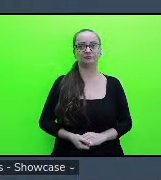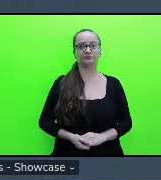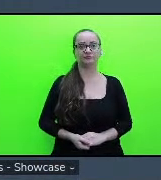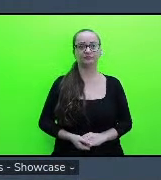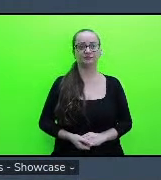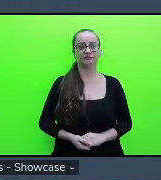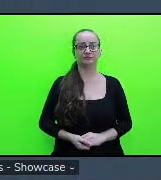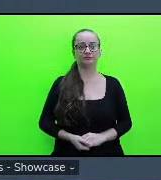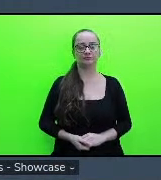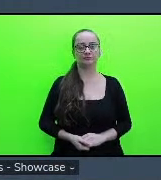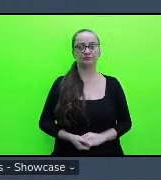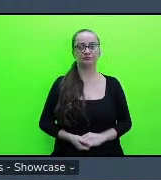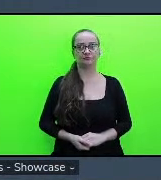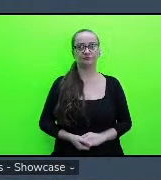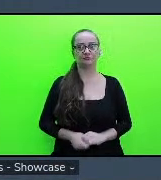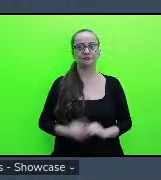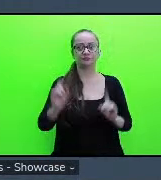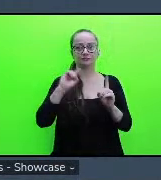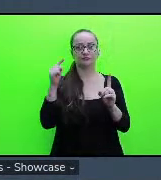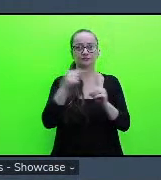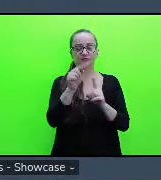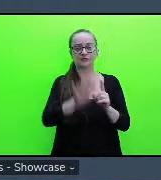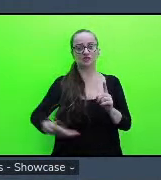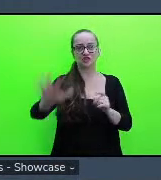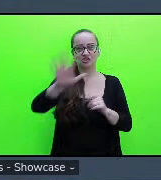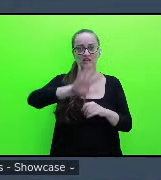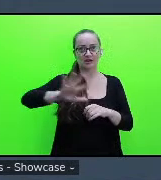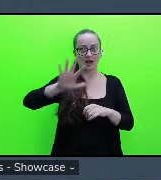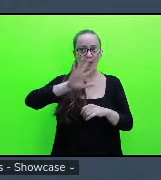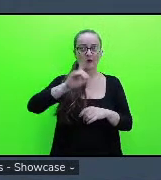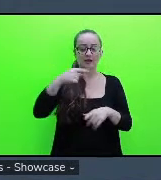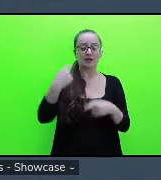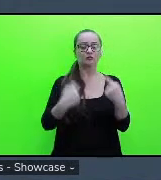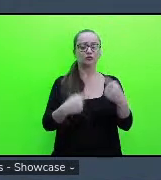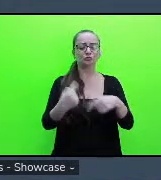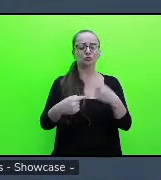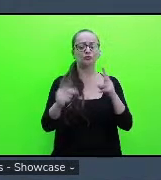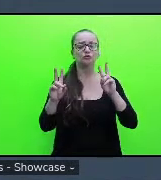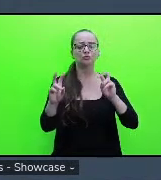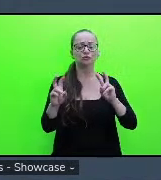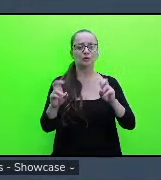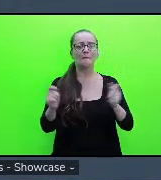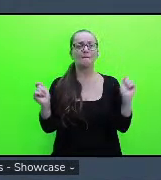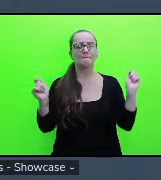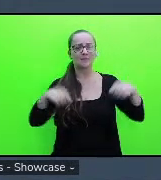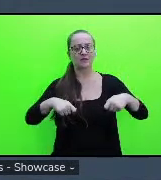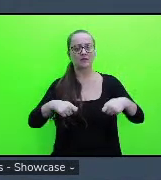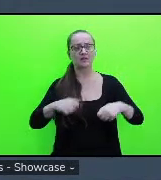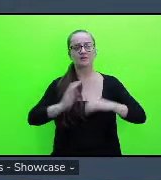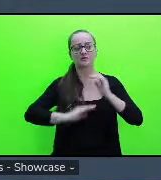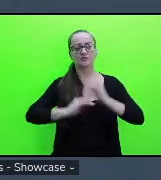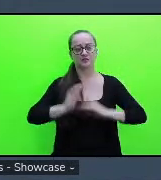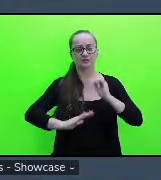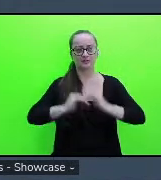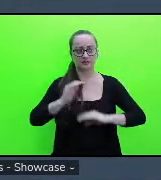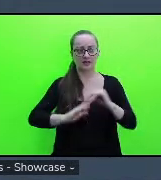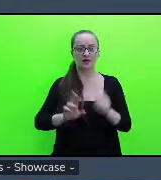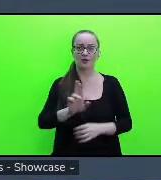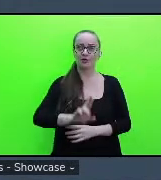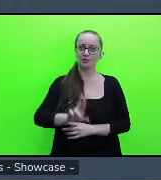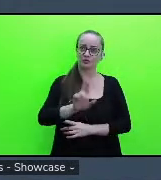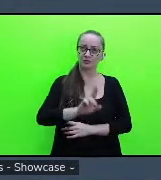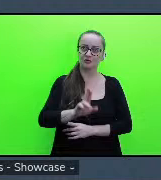o objetivo geral foi discutir sobre o potencial dessas atividades que utilizam a música